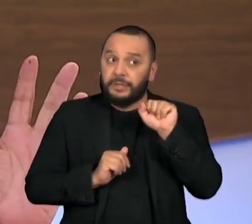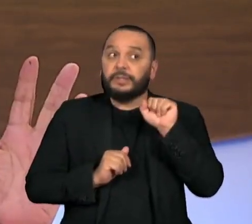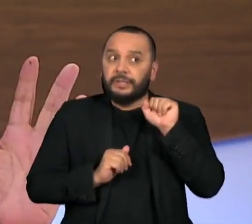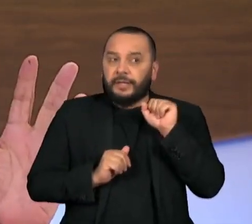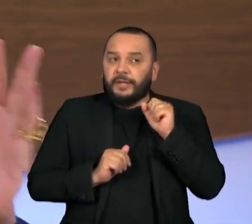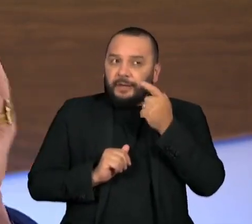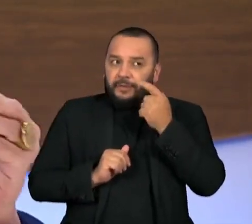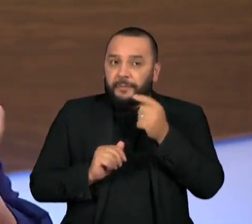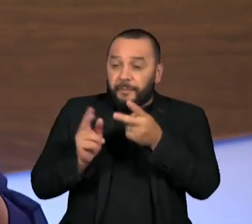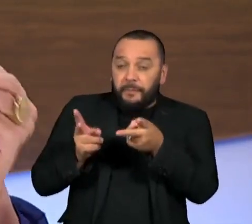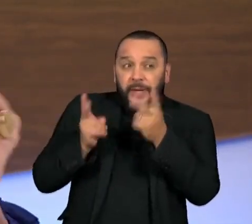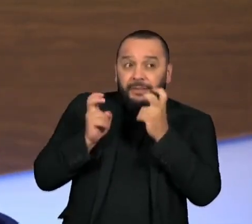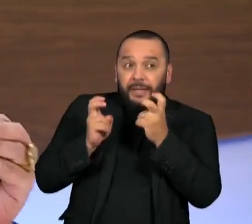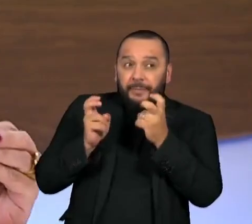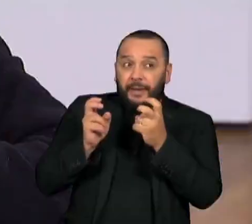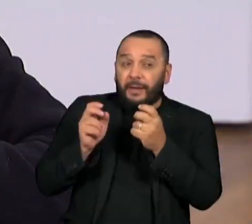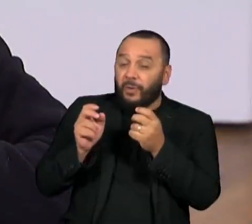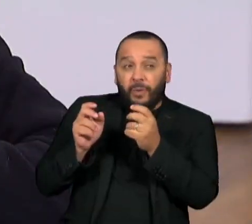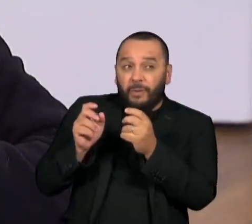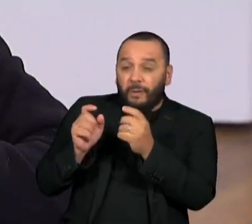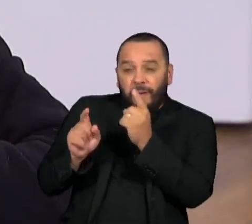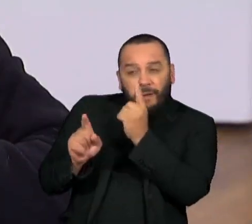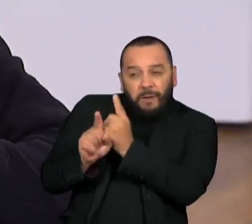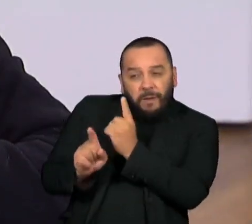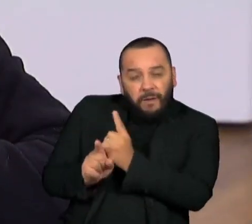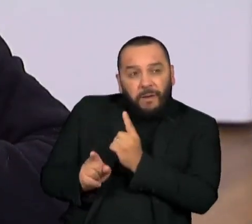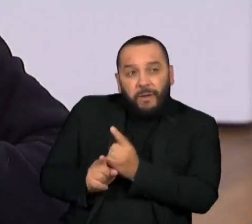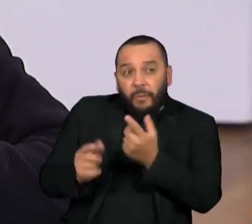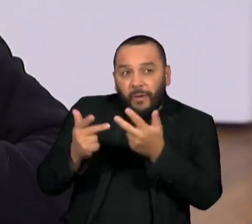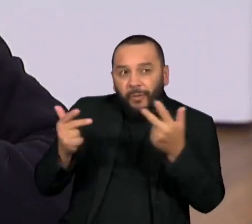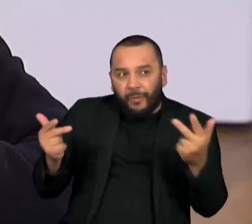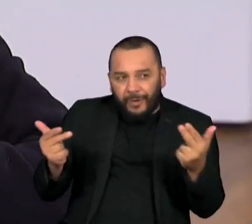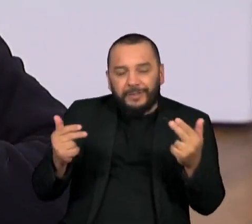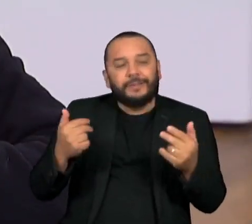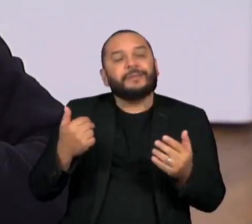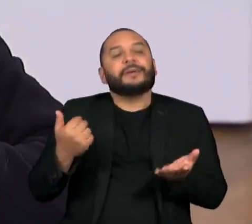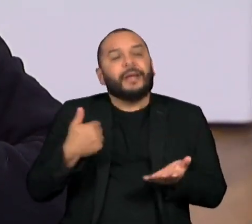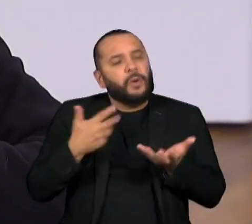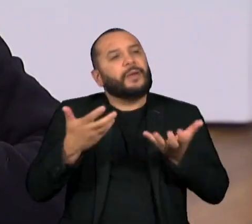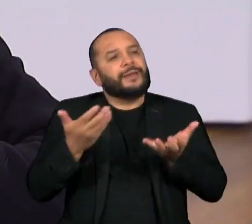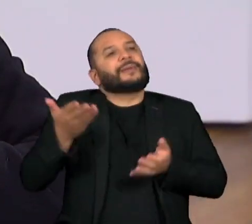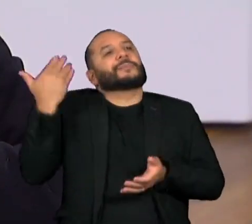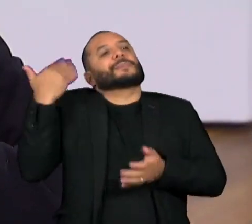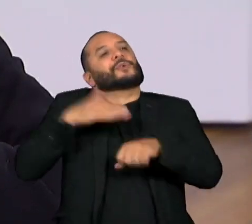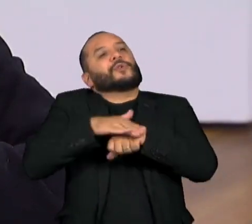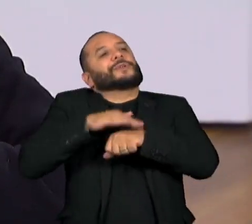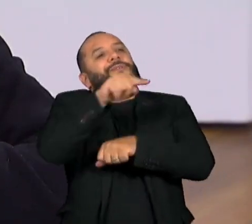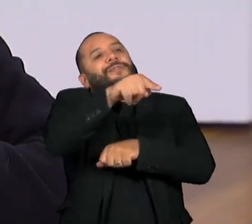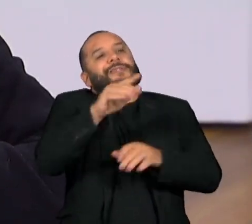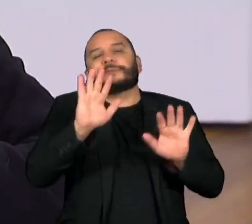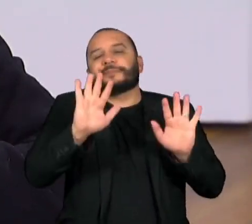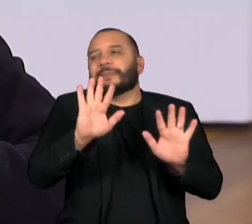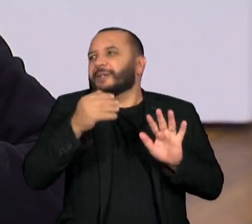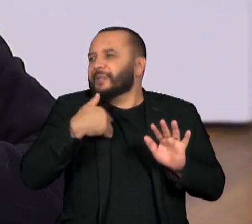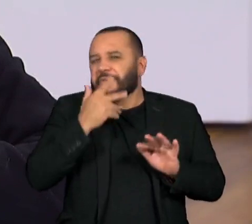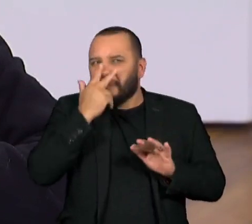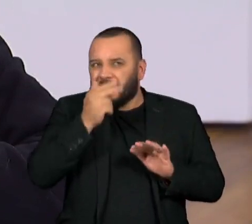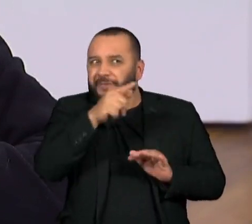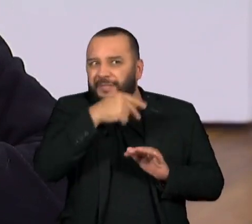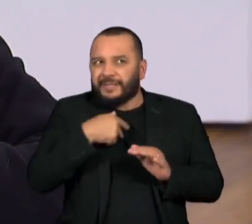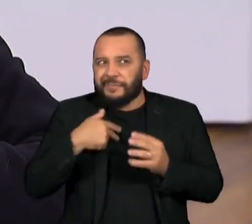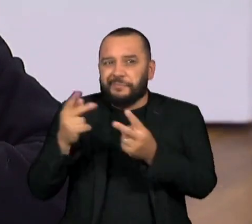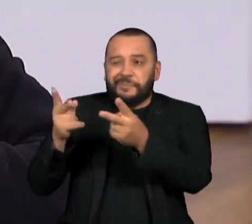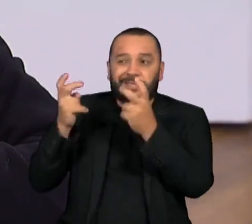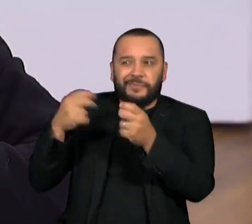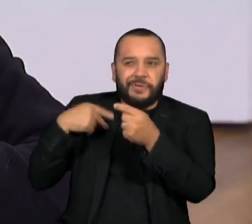algumas coisas, eu me lembro de conversar muito contigo naquela época, mas agora não estou lembrando pontualmente o que que era. Acho que eram várias